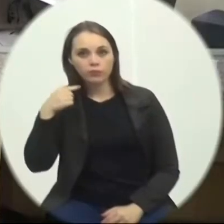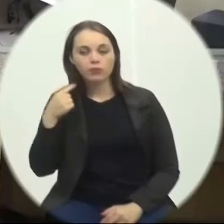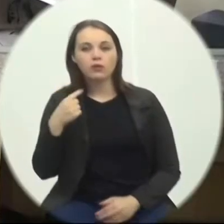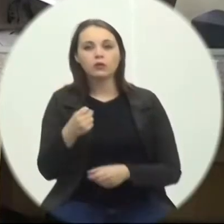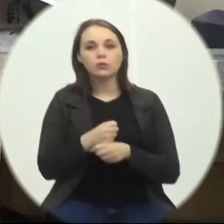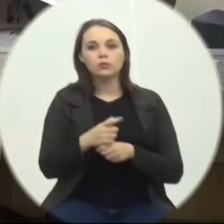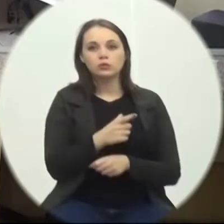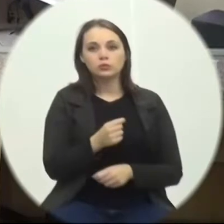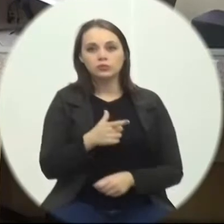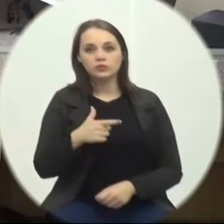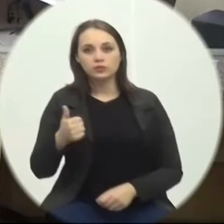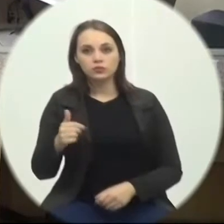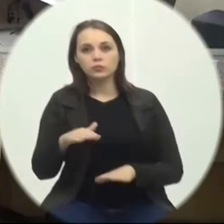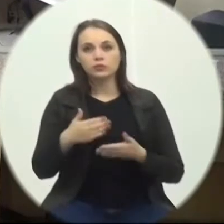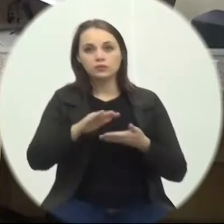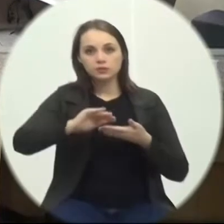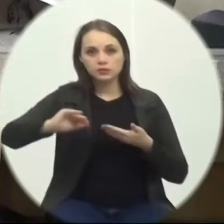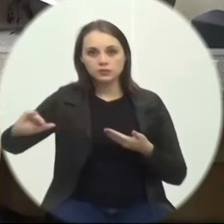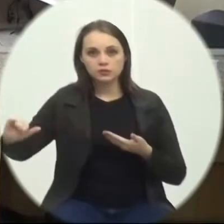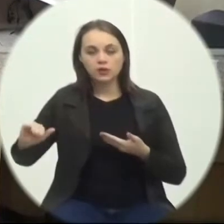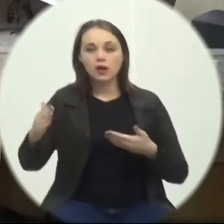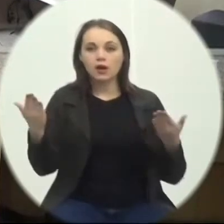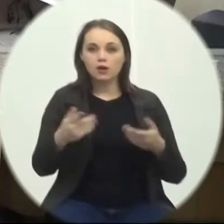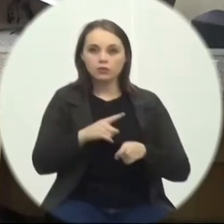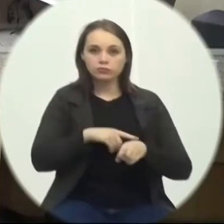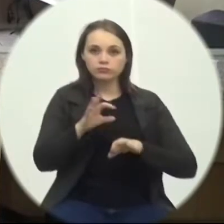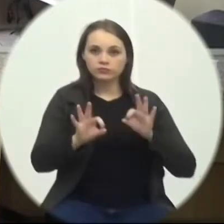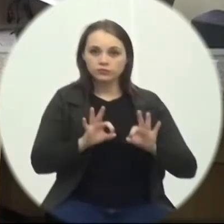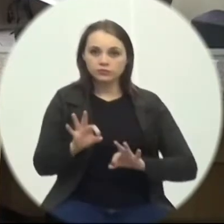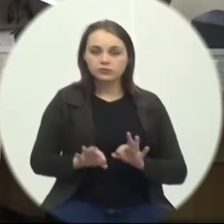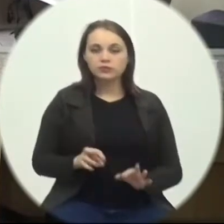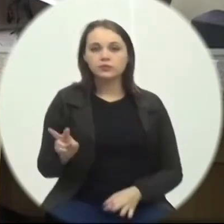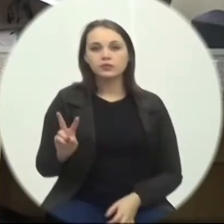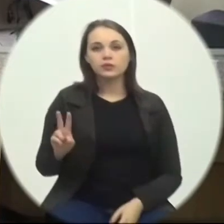sua autoria, silêncio. Questão de ordem cedida ao vereador Nicola.